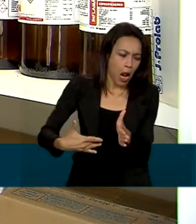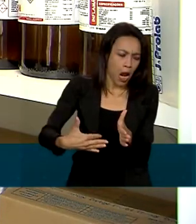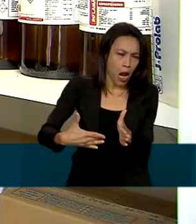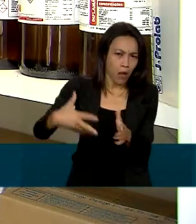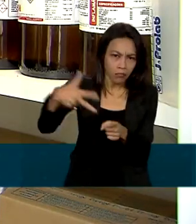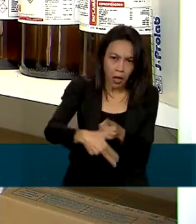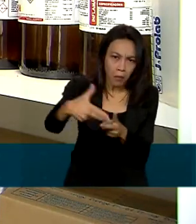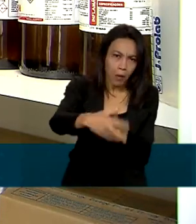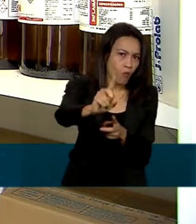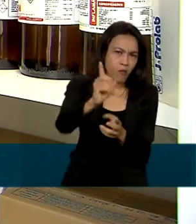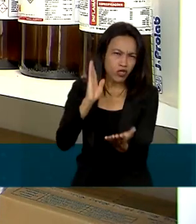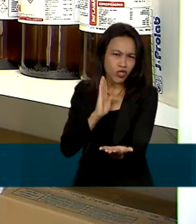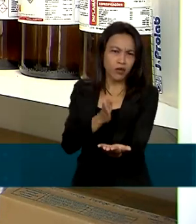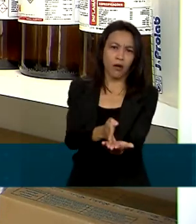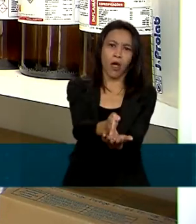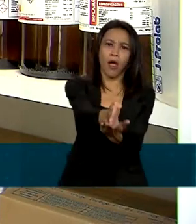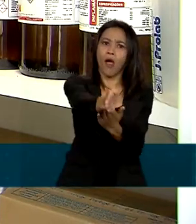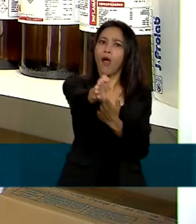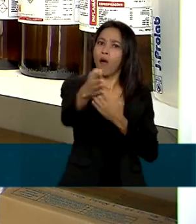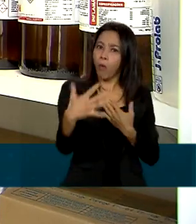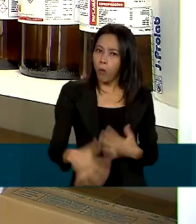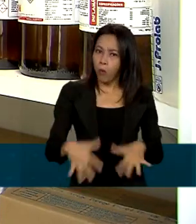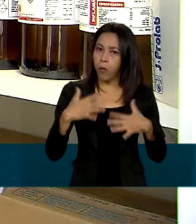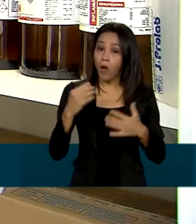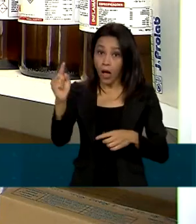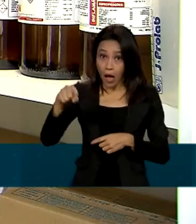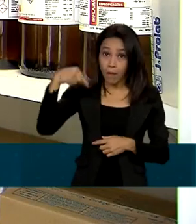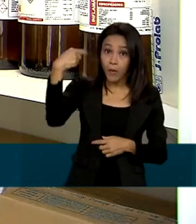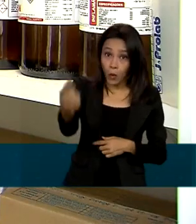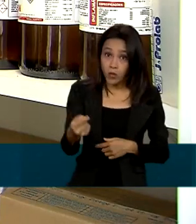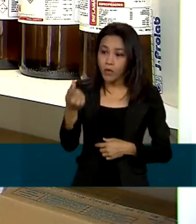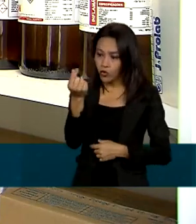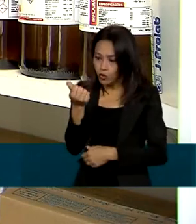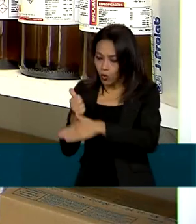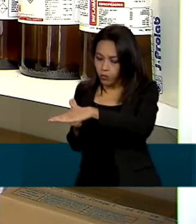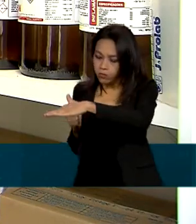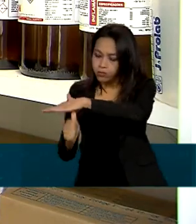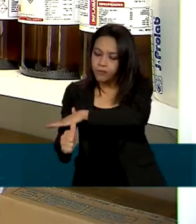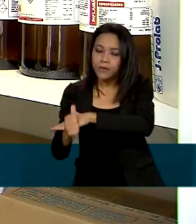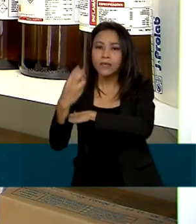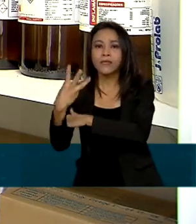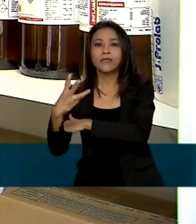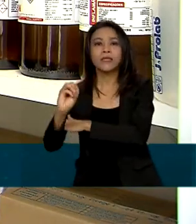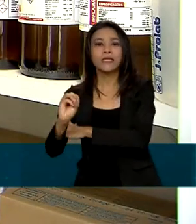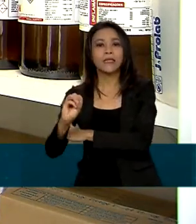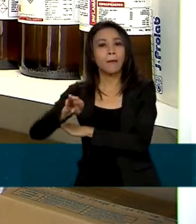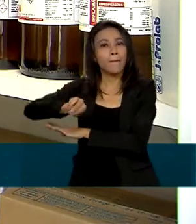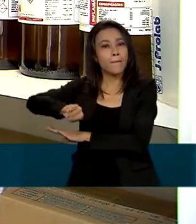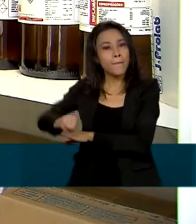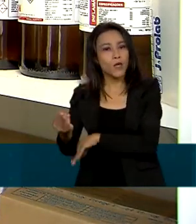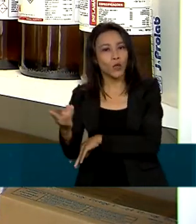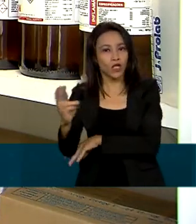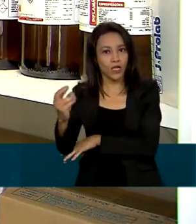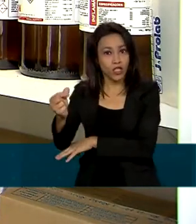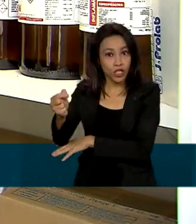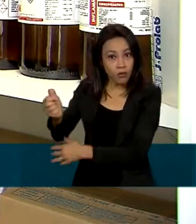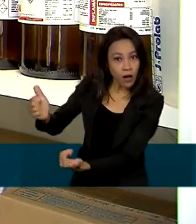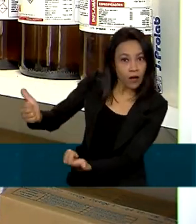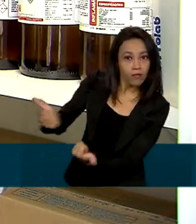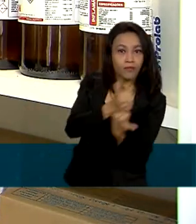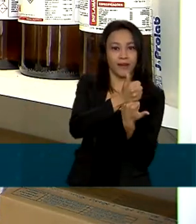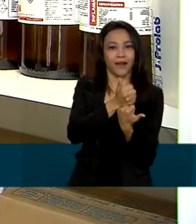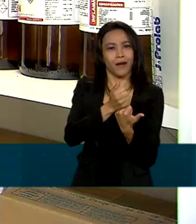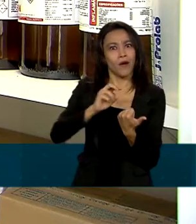relevantes. A próxima missão terá um orçamento inédito, 30 milhões de reais, quase o dobro